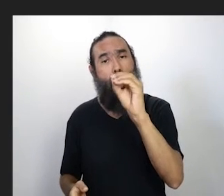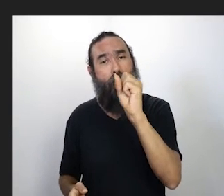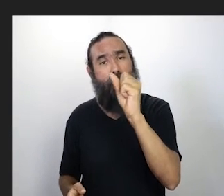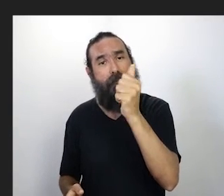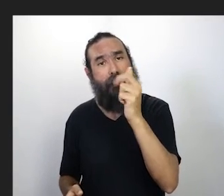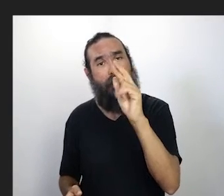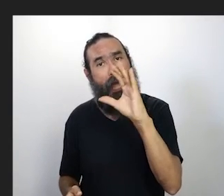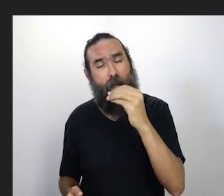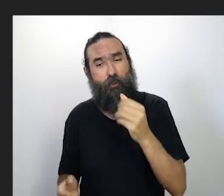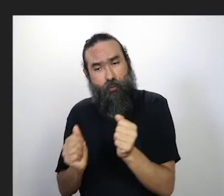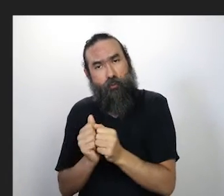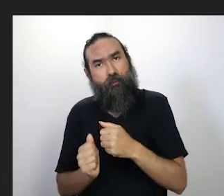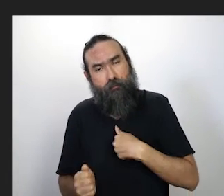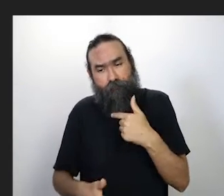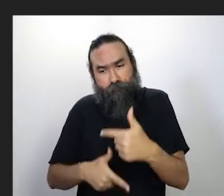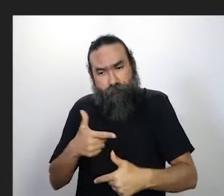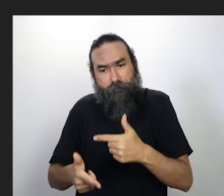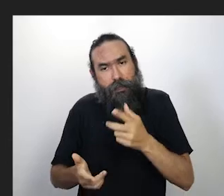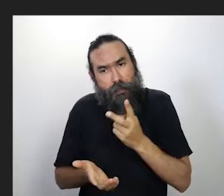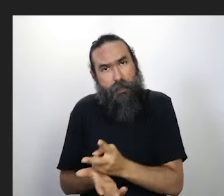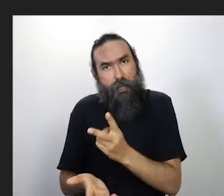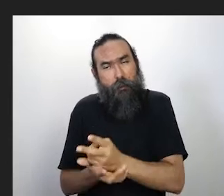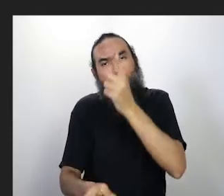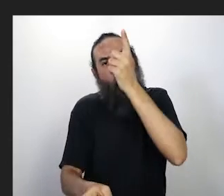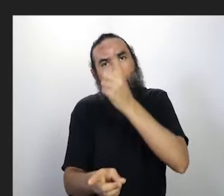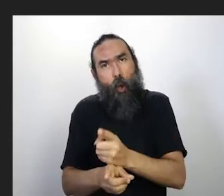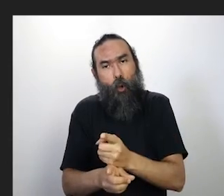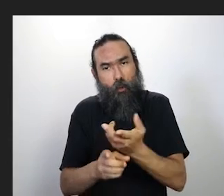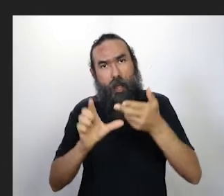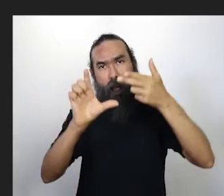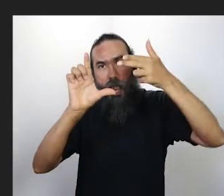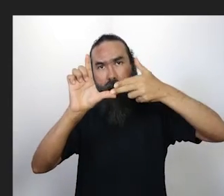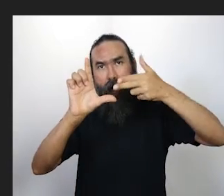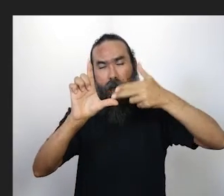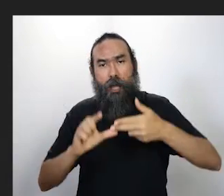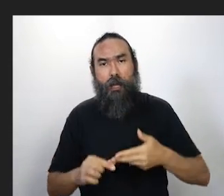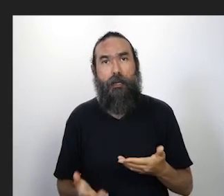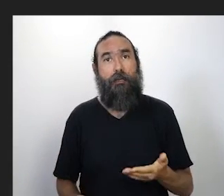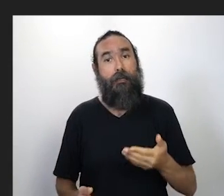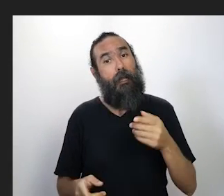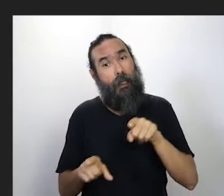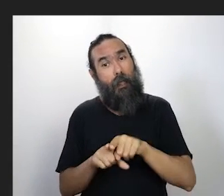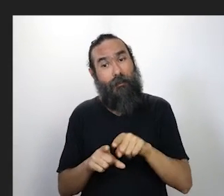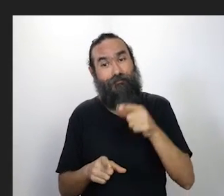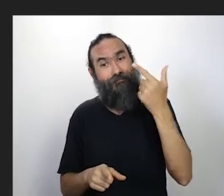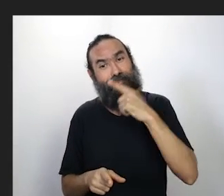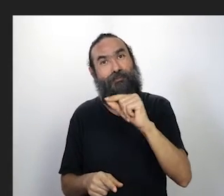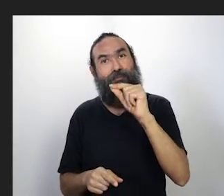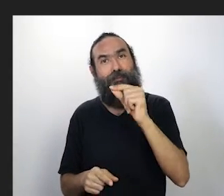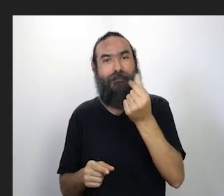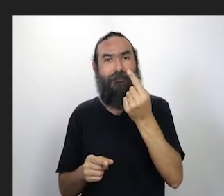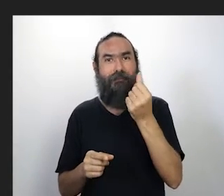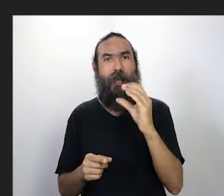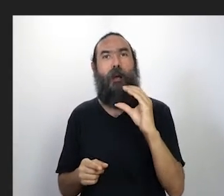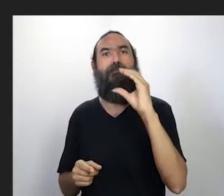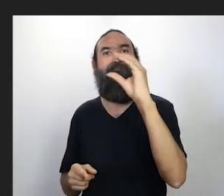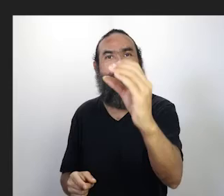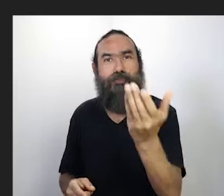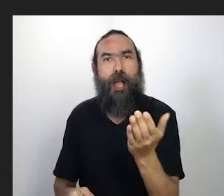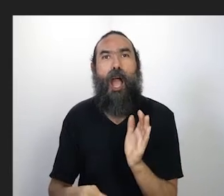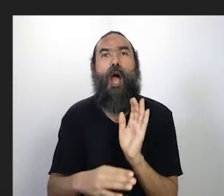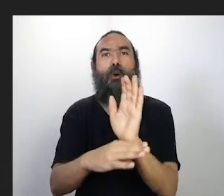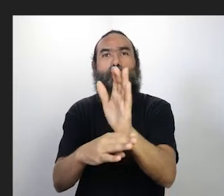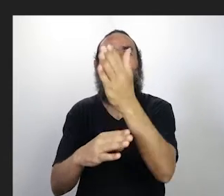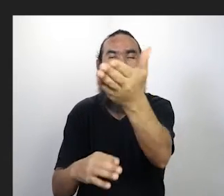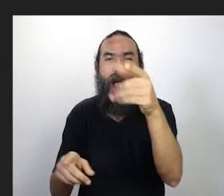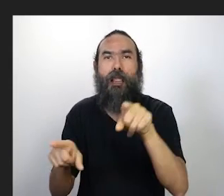todos os encontros, né, então eu estou podendo também, de alguma maneira, ela está, né, sendo remunerada por isso, de alguma maneira, está